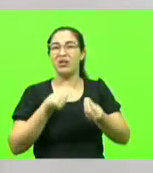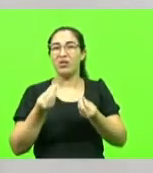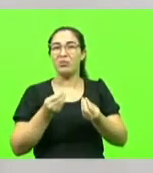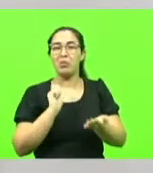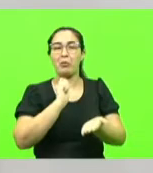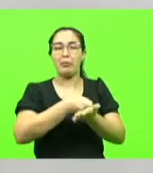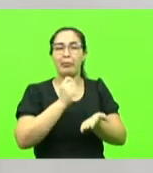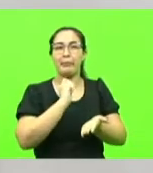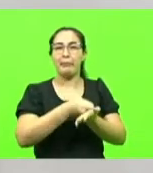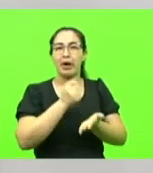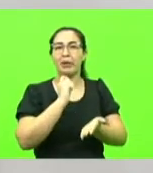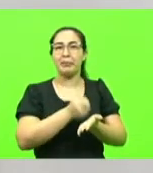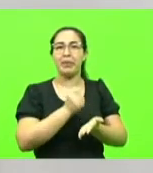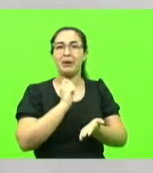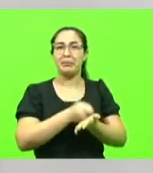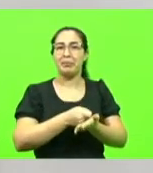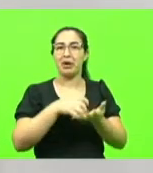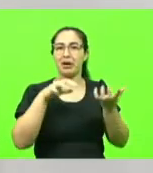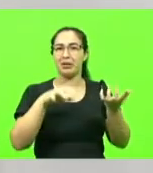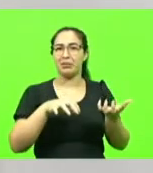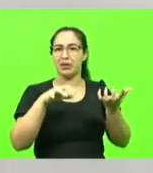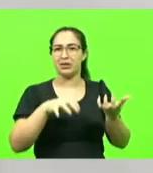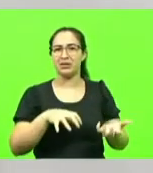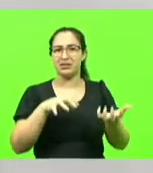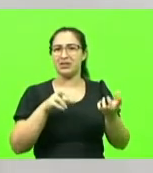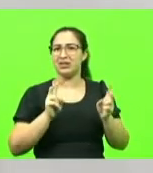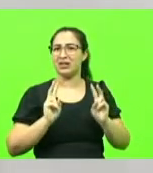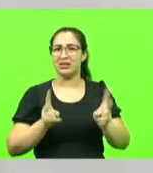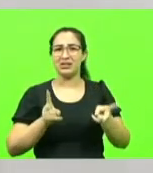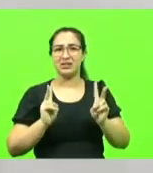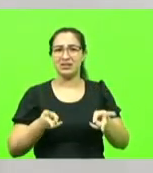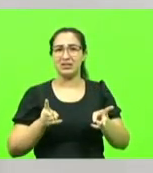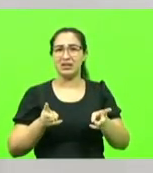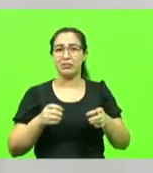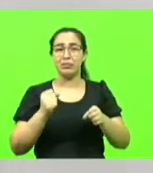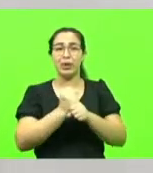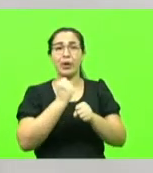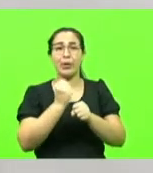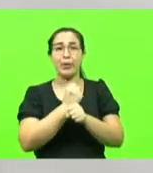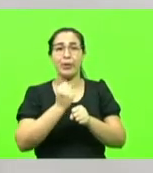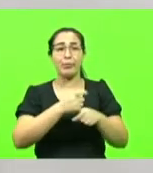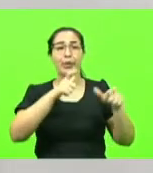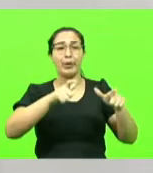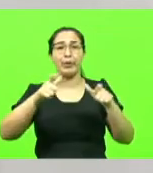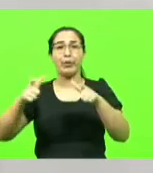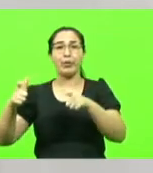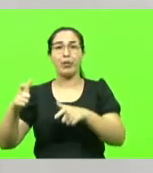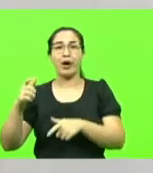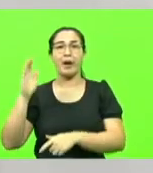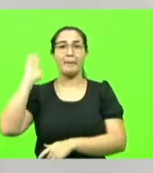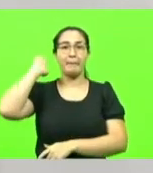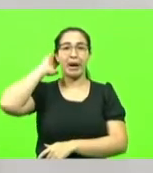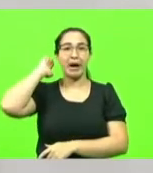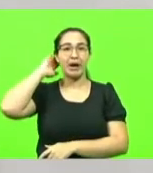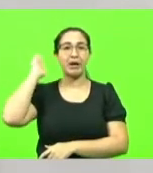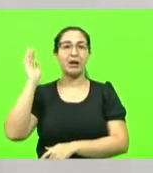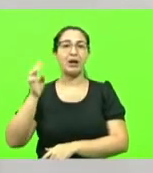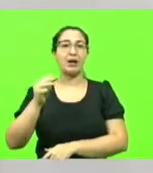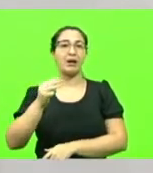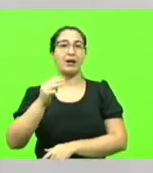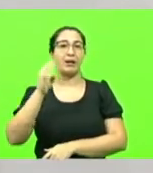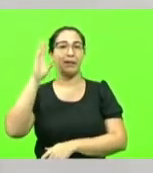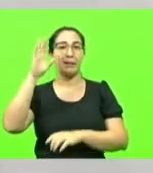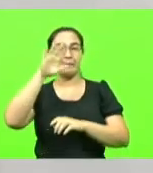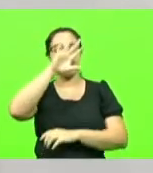centralizado, é fiador de obras em outros lugares. Está financiando obra no Pará, no Mato Grosso, na Bahia,